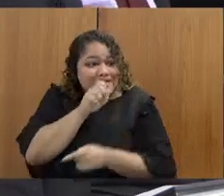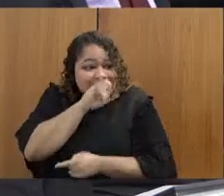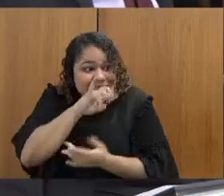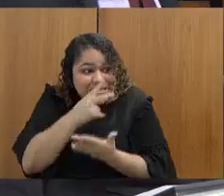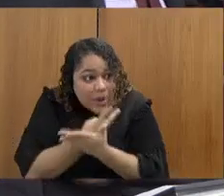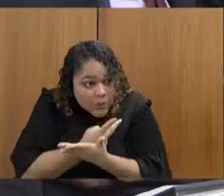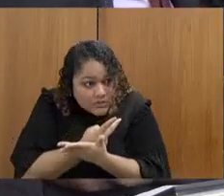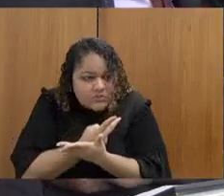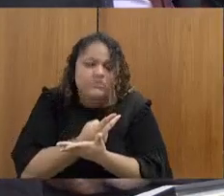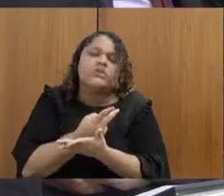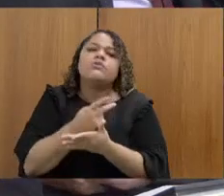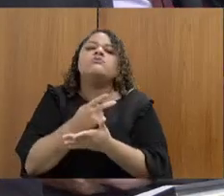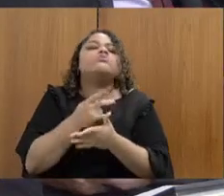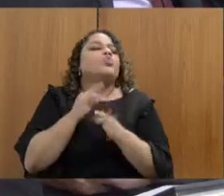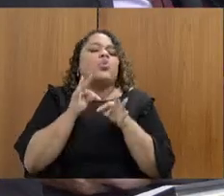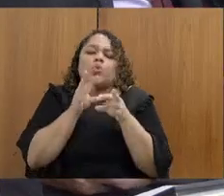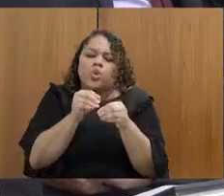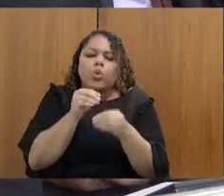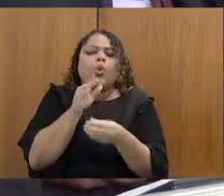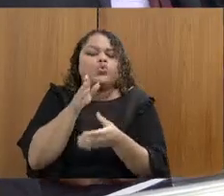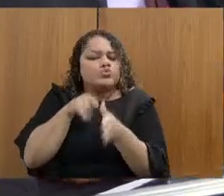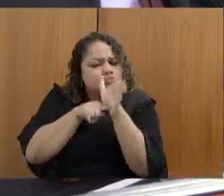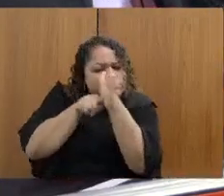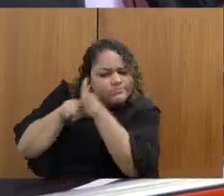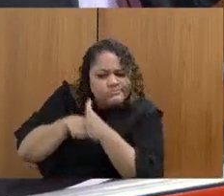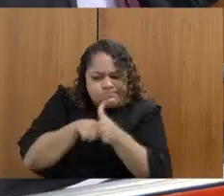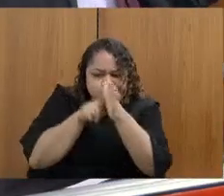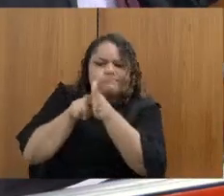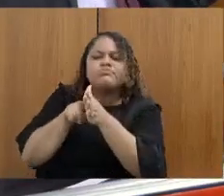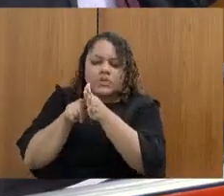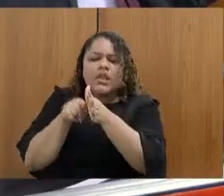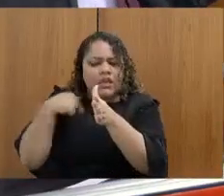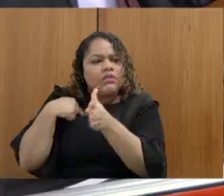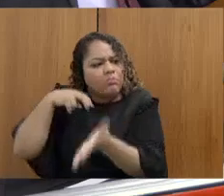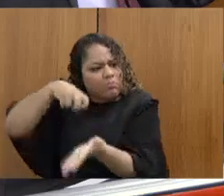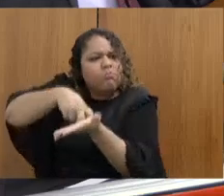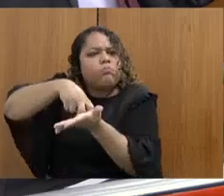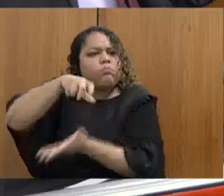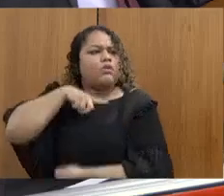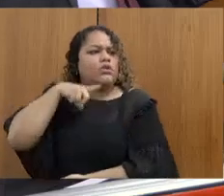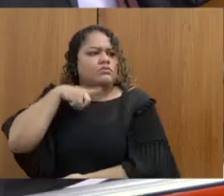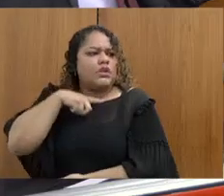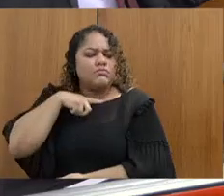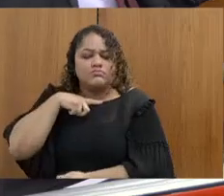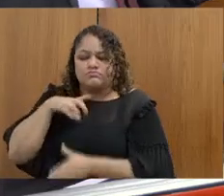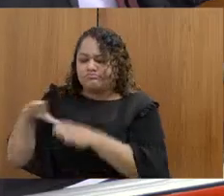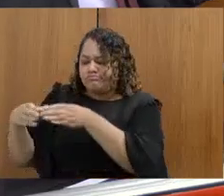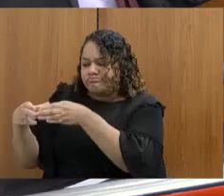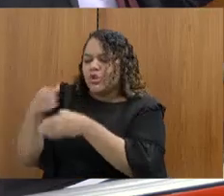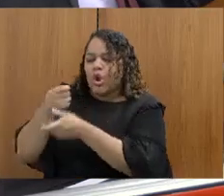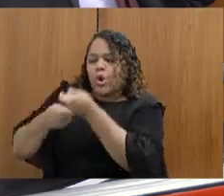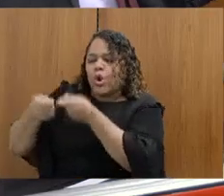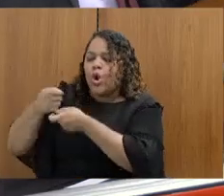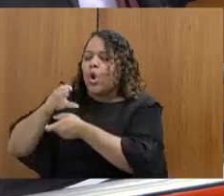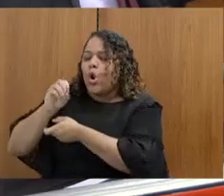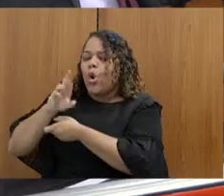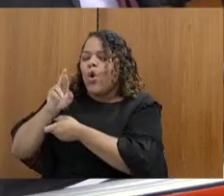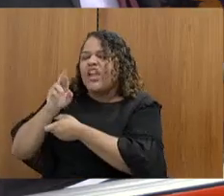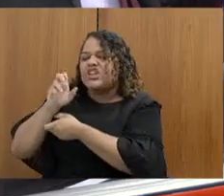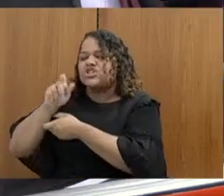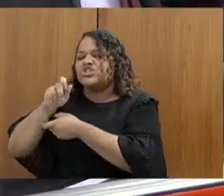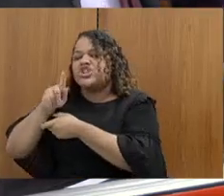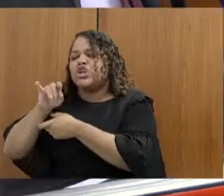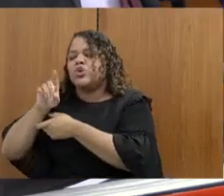disso, que todos os casos são apurados e devidamente punidos. A nossa corrigidoria tem atuado assim de uma forma muito dura, uma forma muito incisiva,